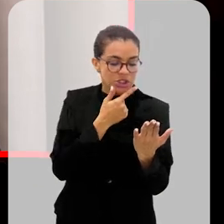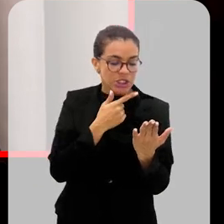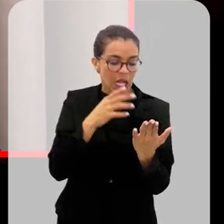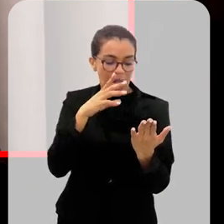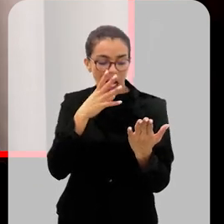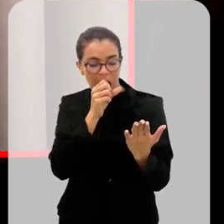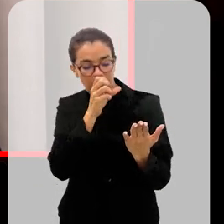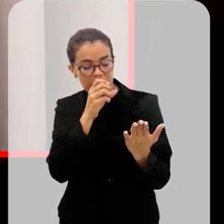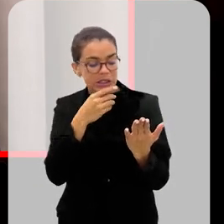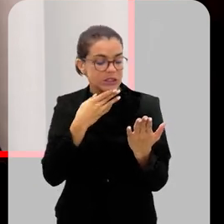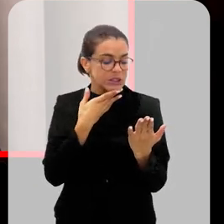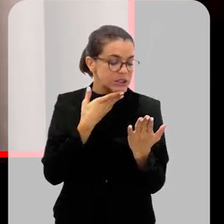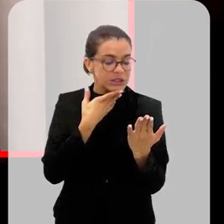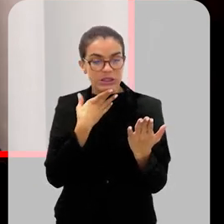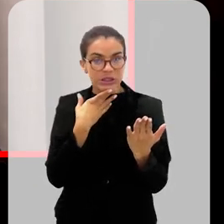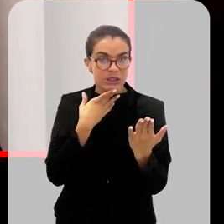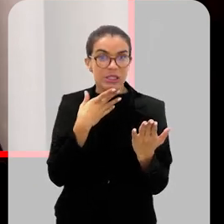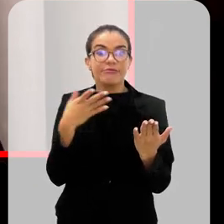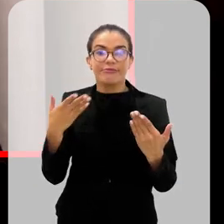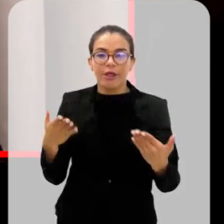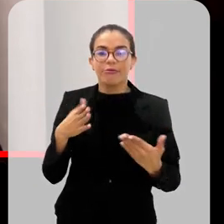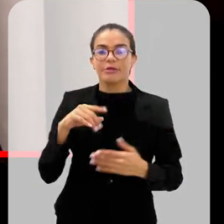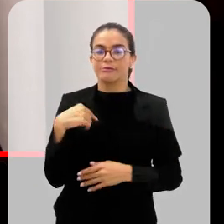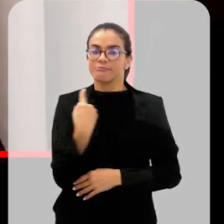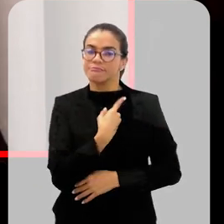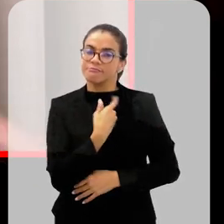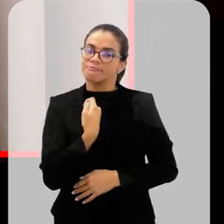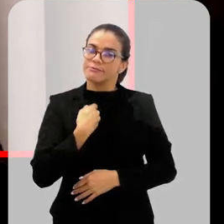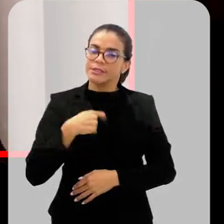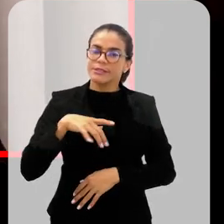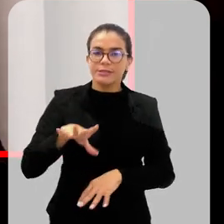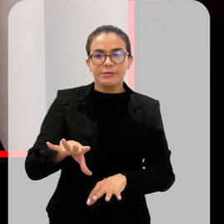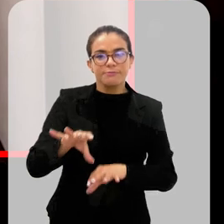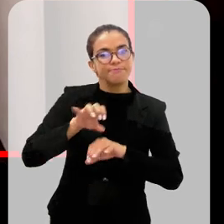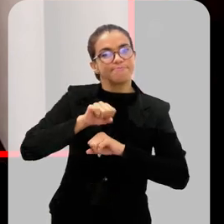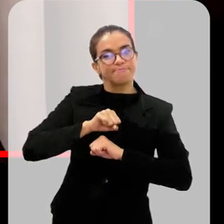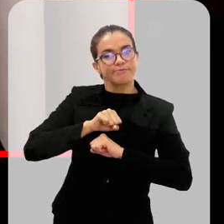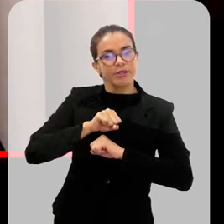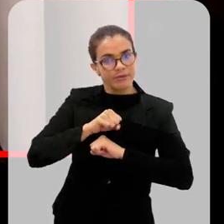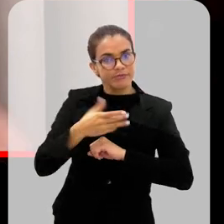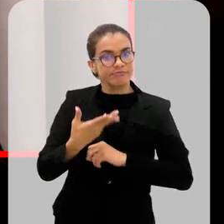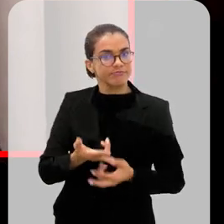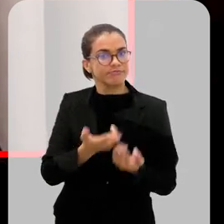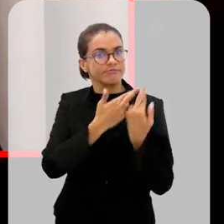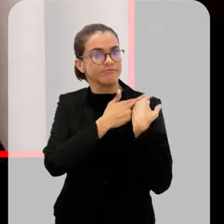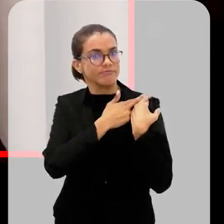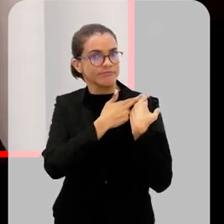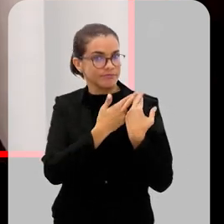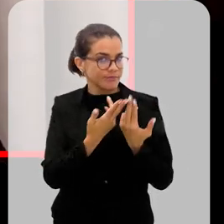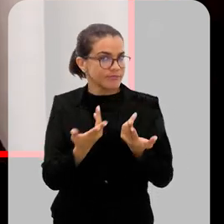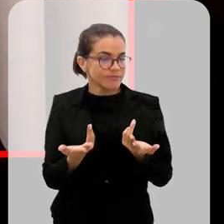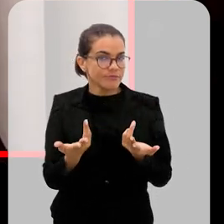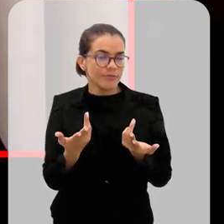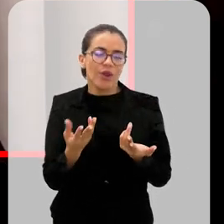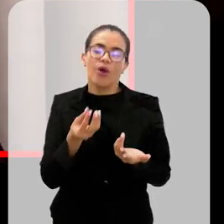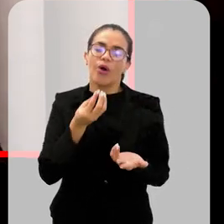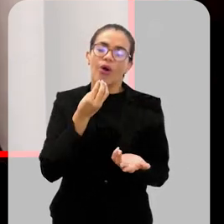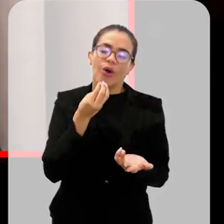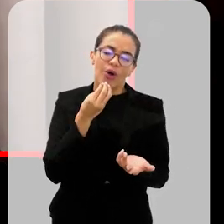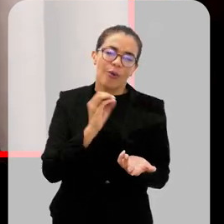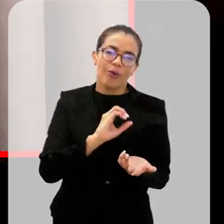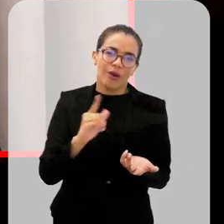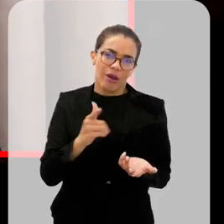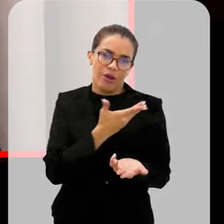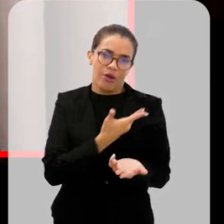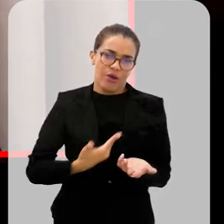alerta laranja. Então, eu acho que, assim, a gente precisa se apropriar dessa responsabilidade também. É